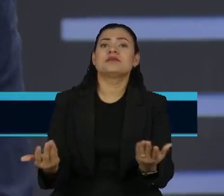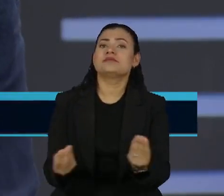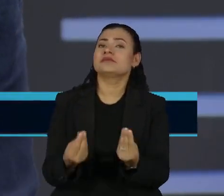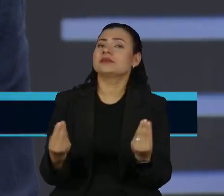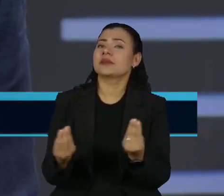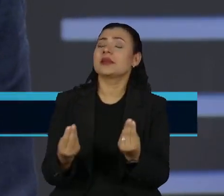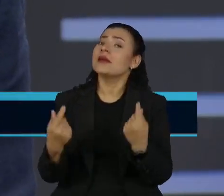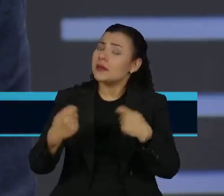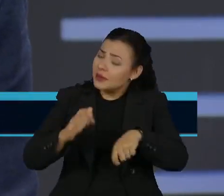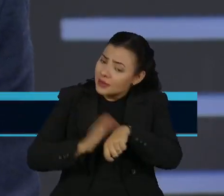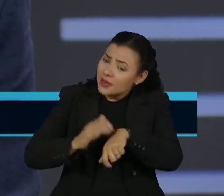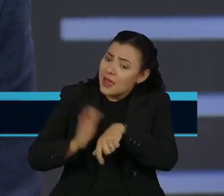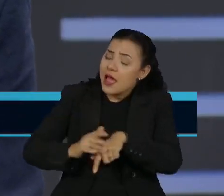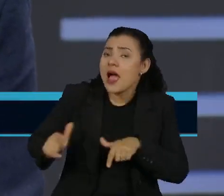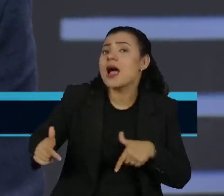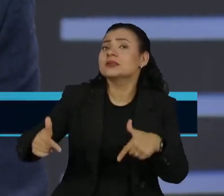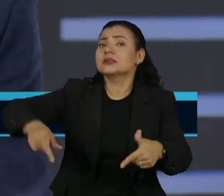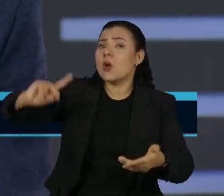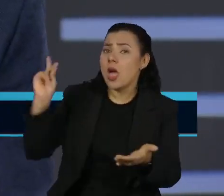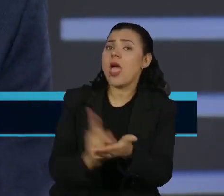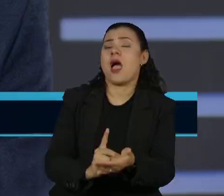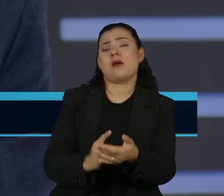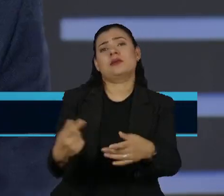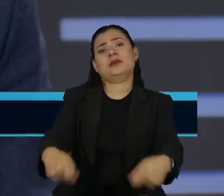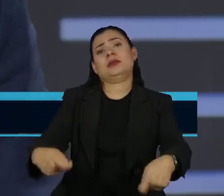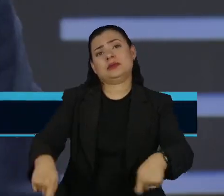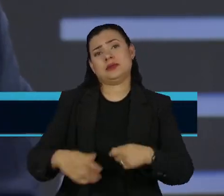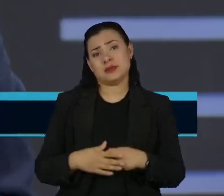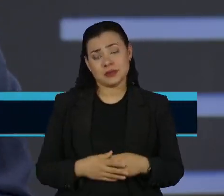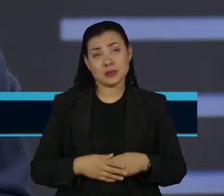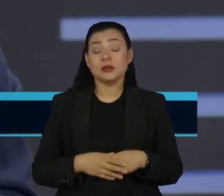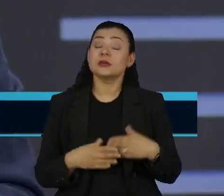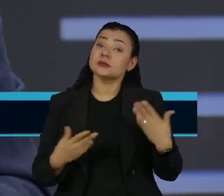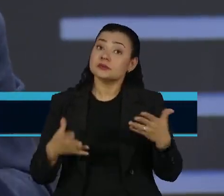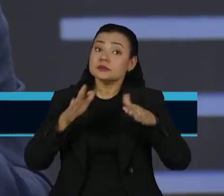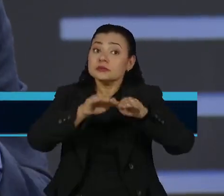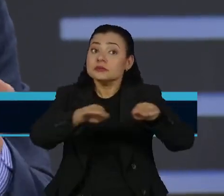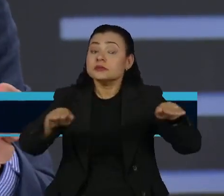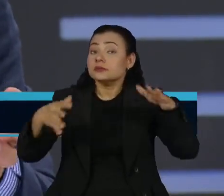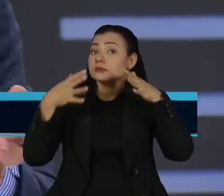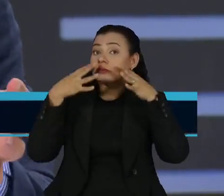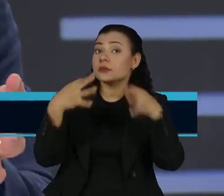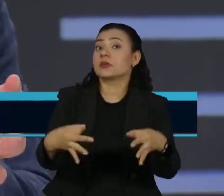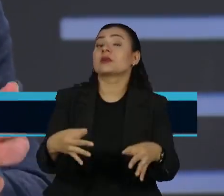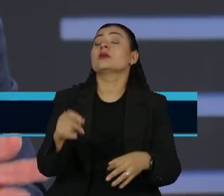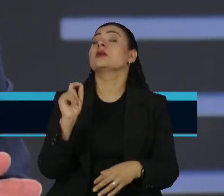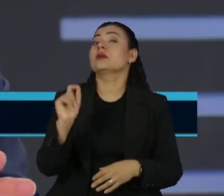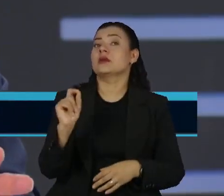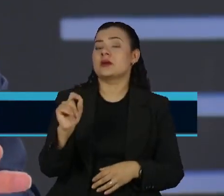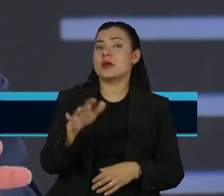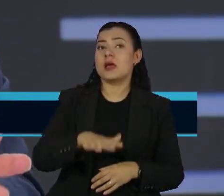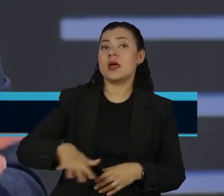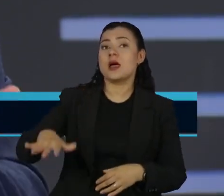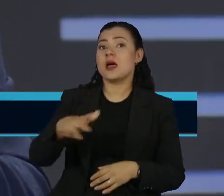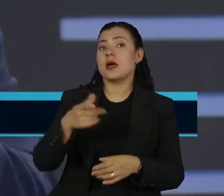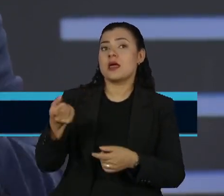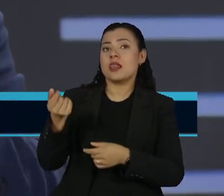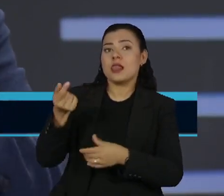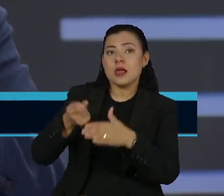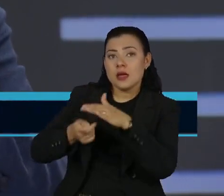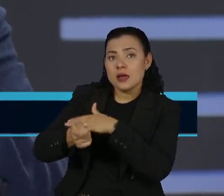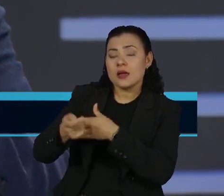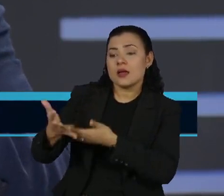preciso realmente ter um programa, esse programa que falta. Eu chamaria a atenção que no mercado de capitais